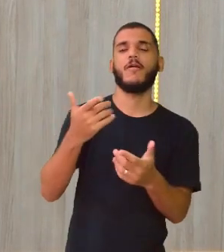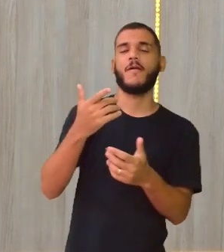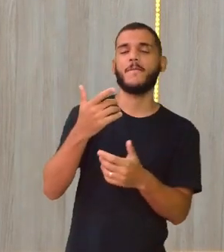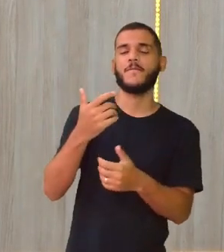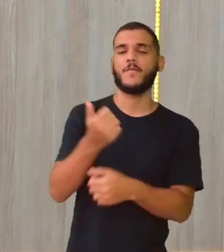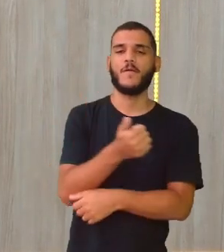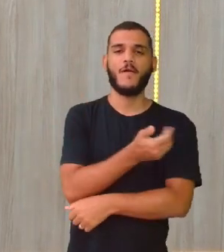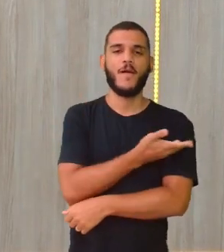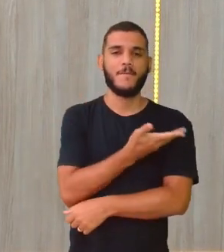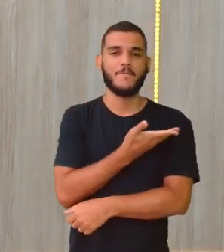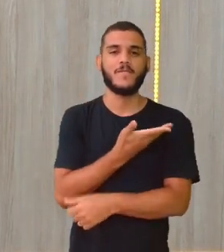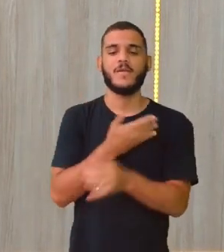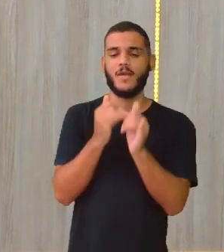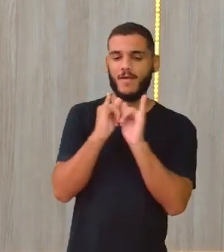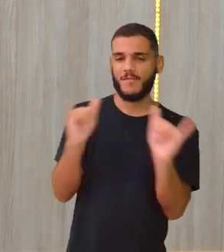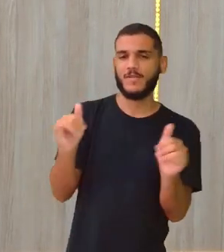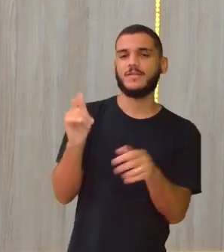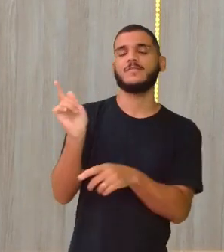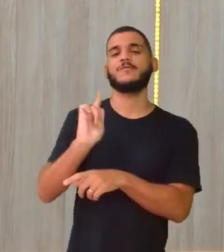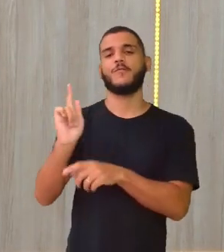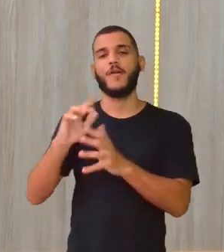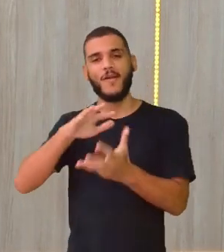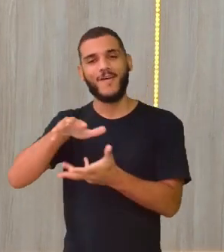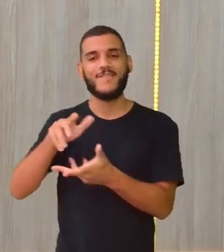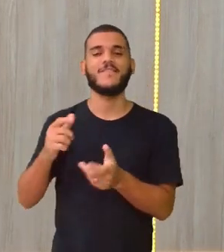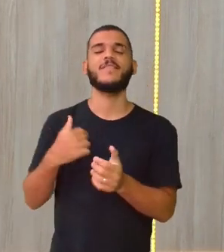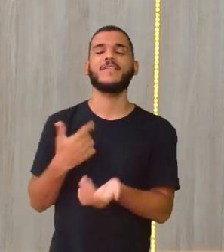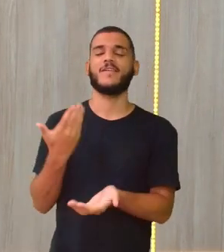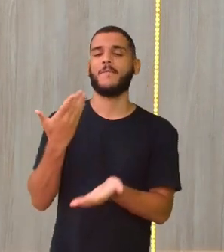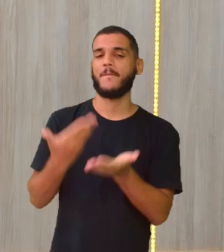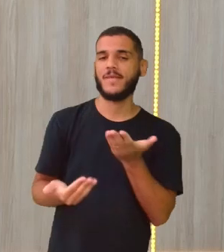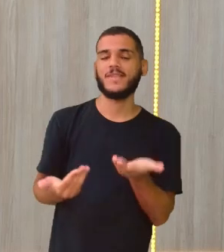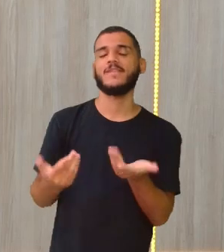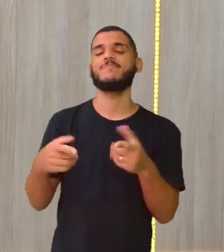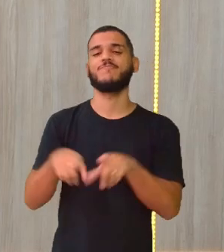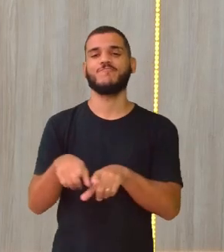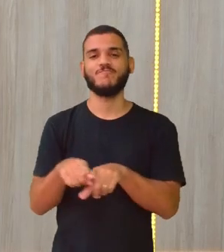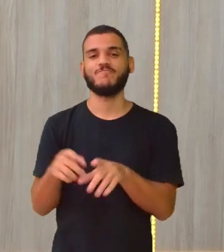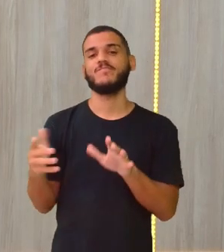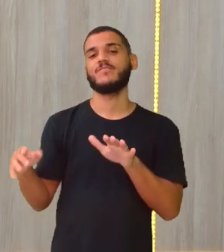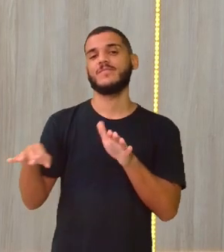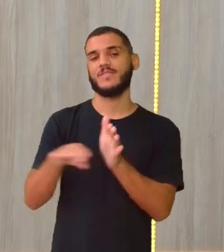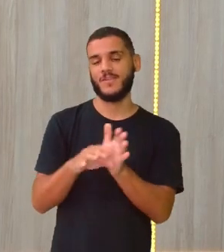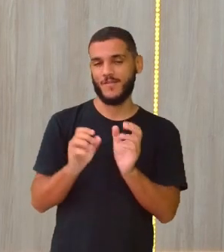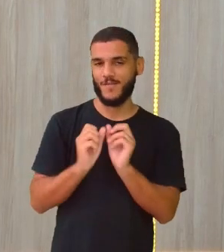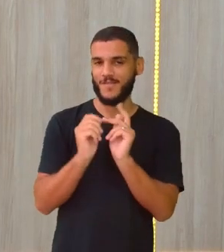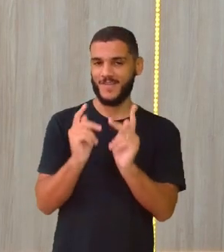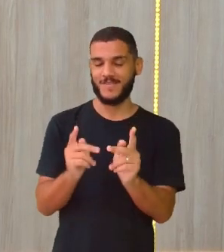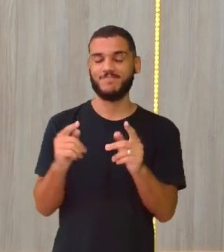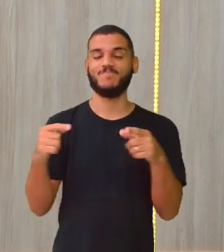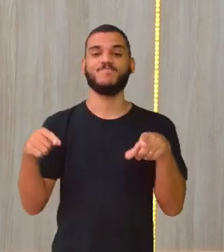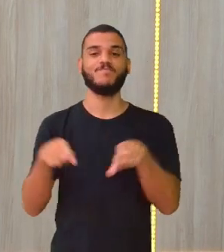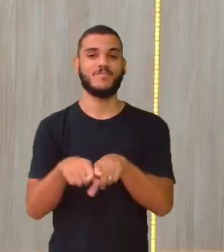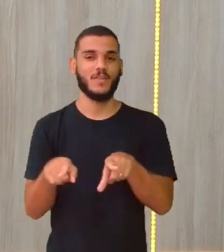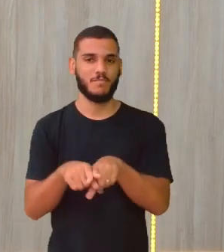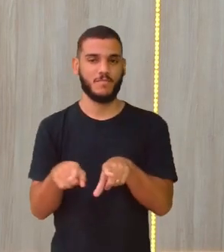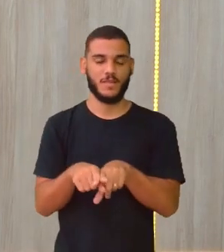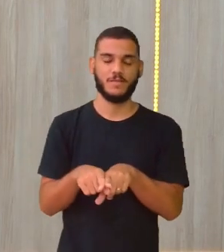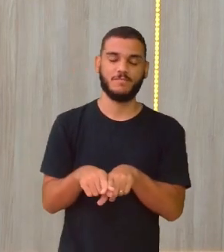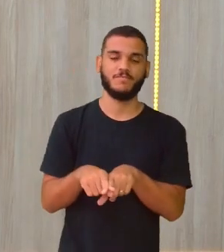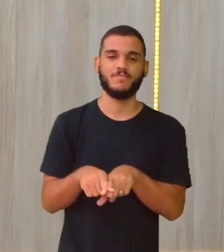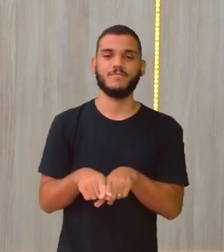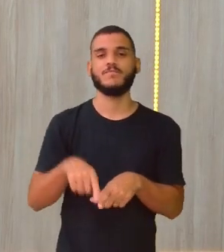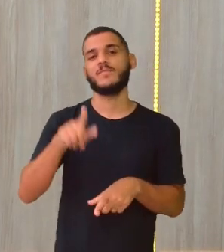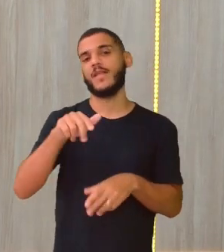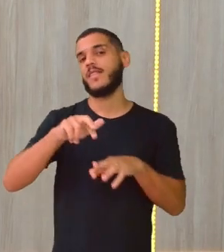aula de geografia que você perdeu naquele dia. Aí chegou maravilhosamente. E também não seria